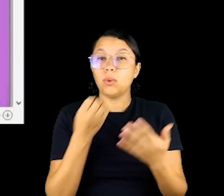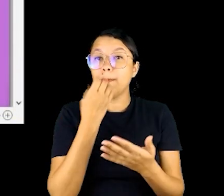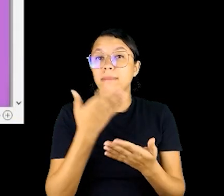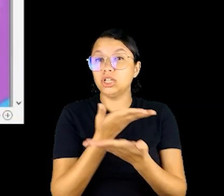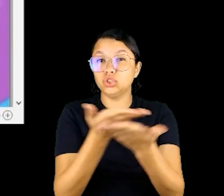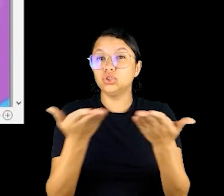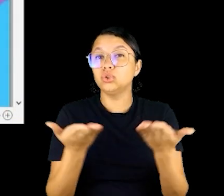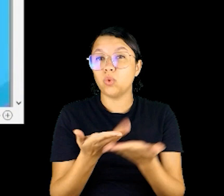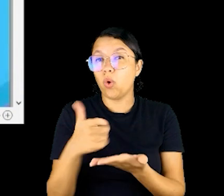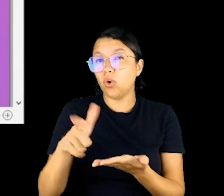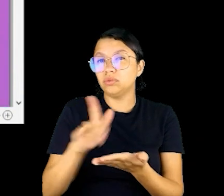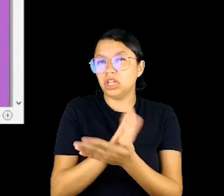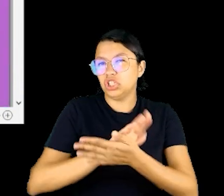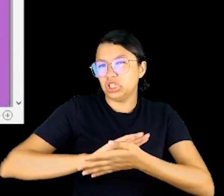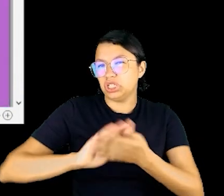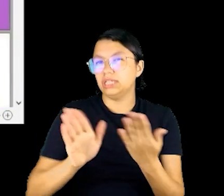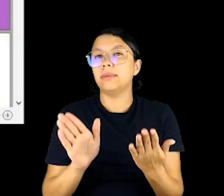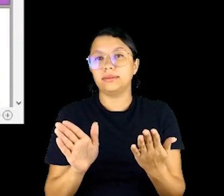sem discriminação,